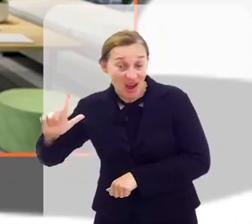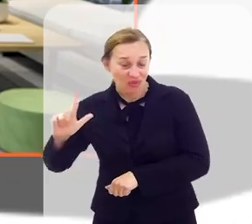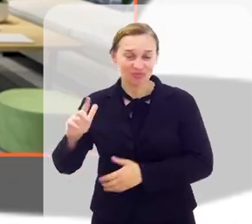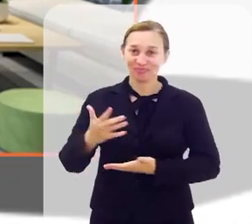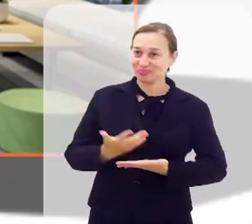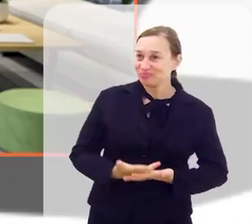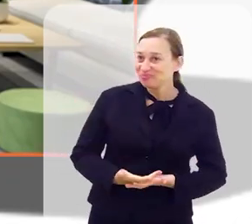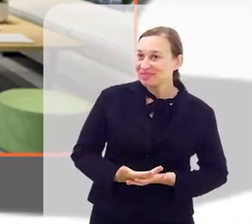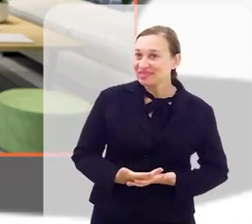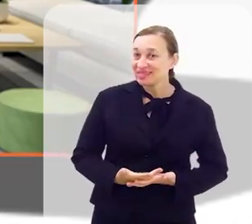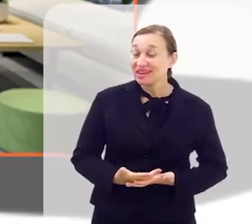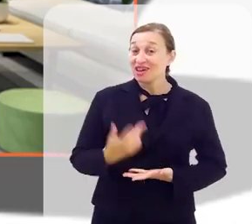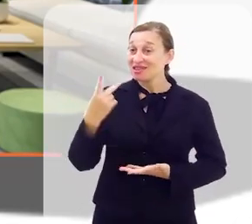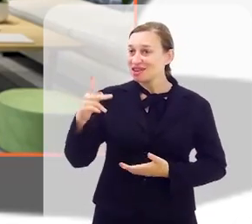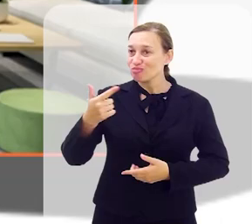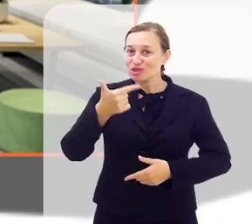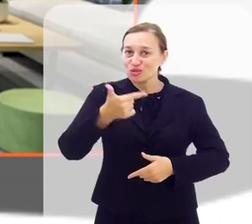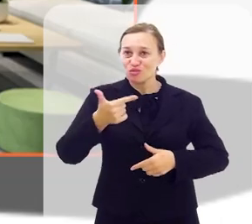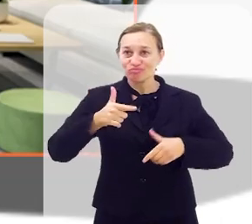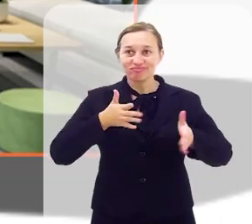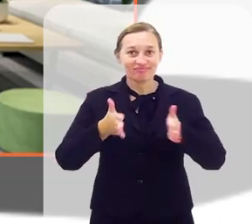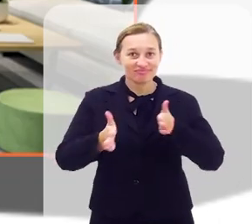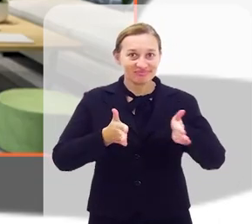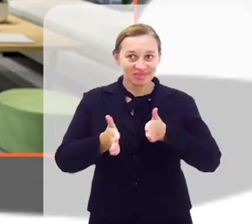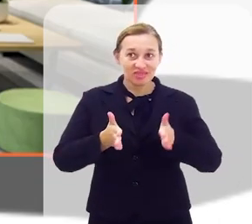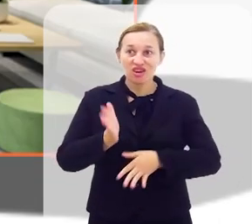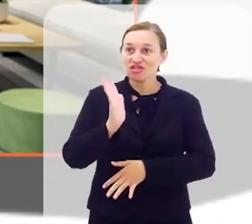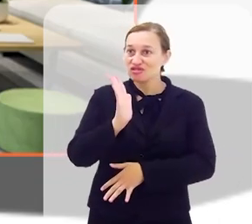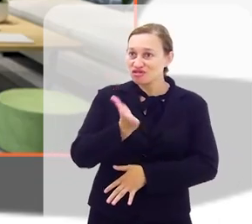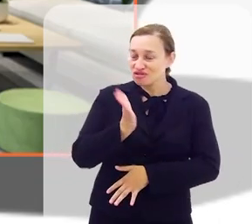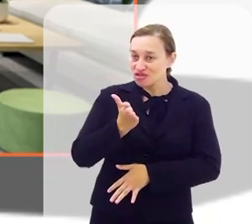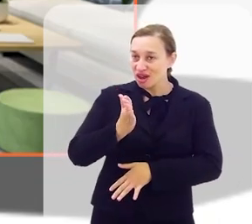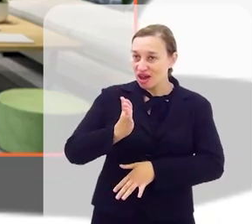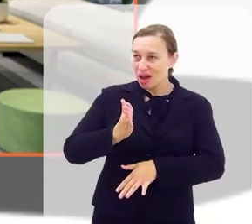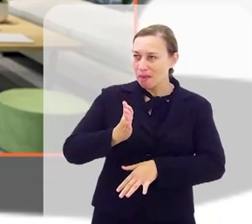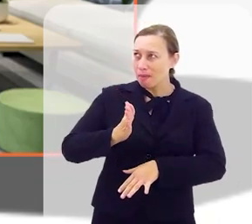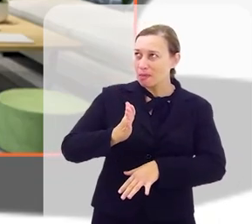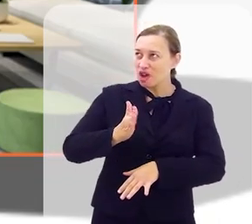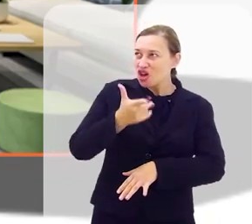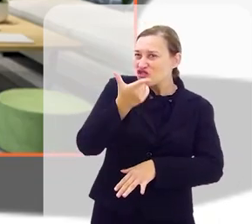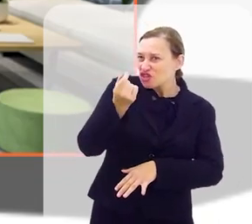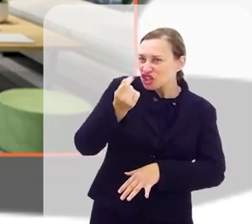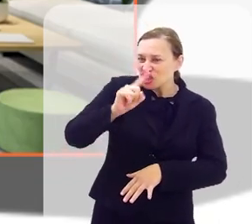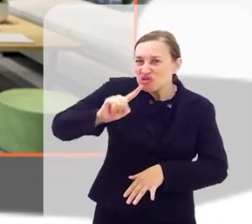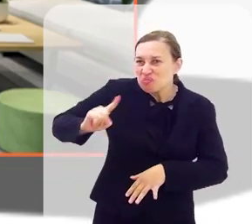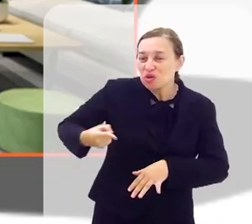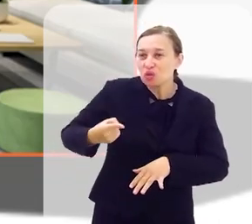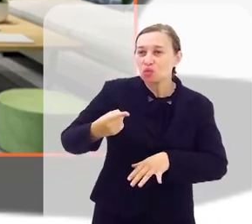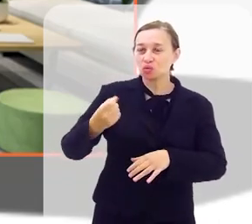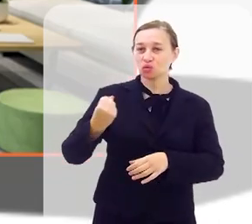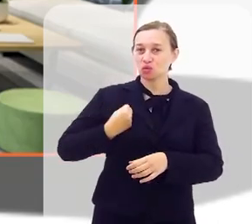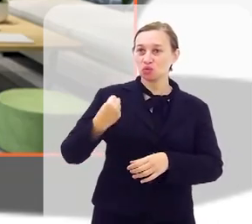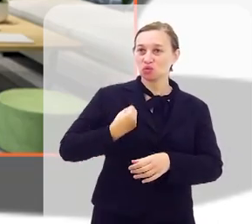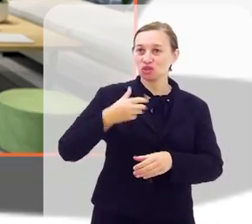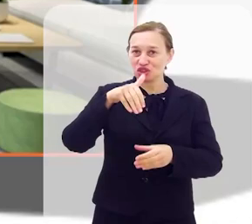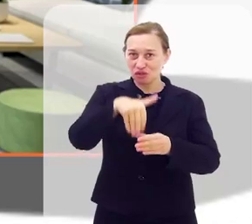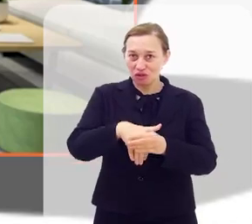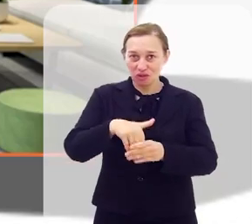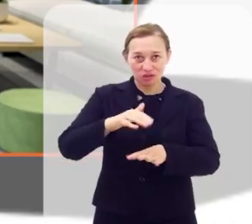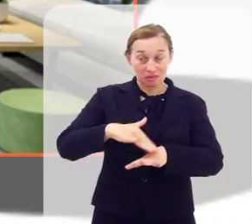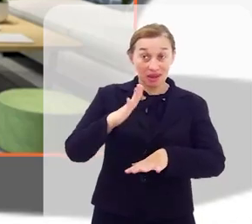Librelon, que em seu segundo mandato, onde já aumentou em quase 20 mil o número de votos,